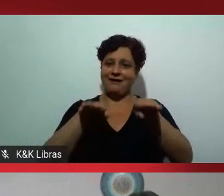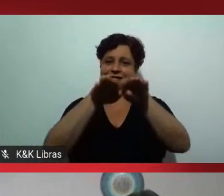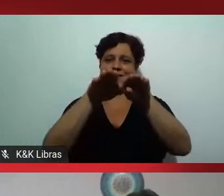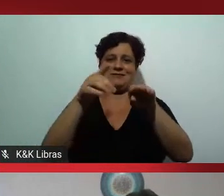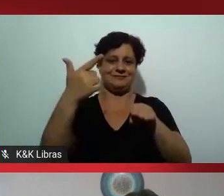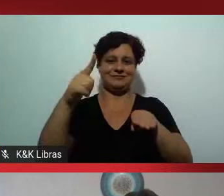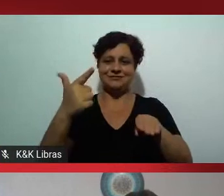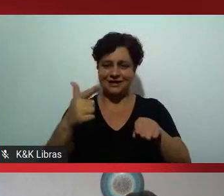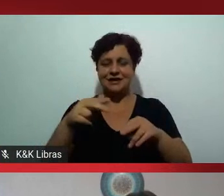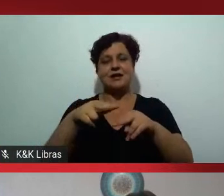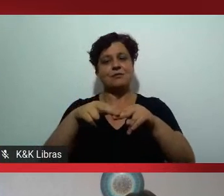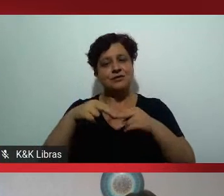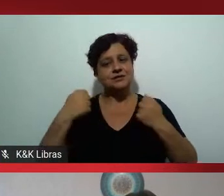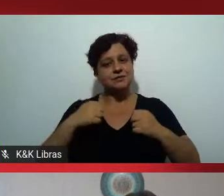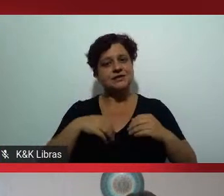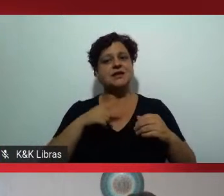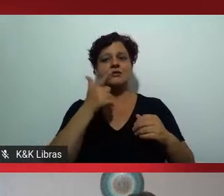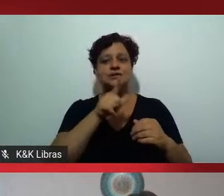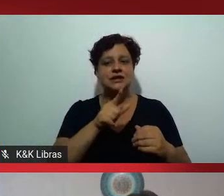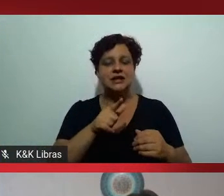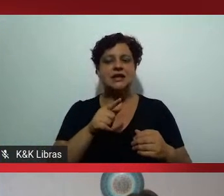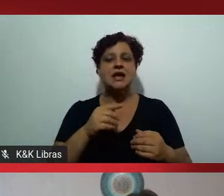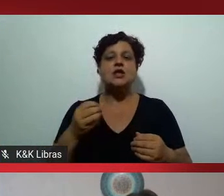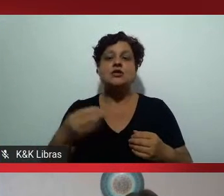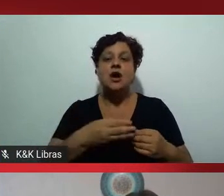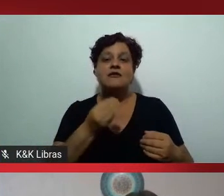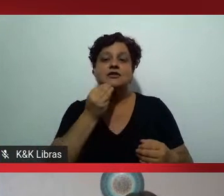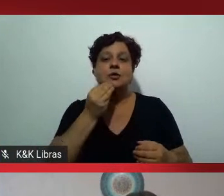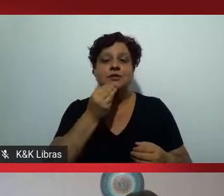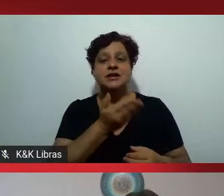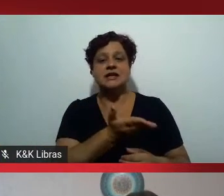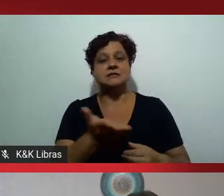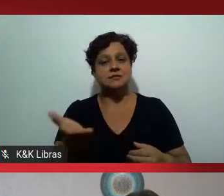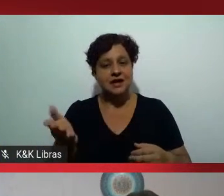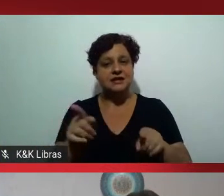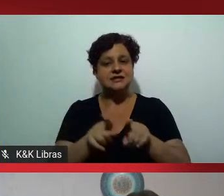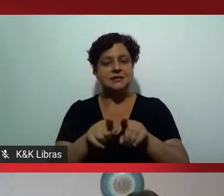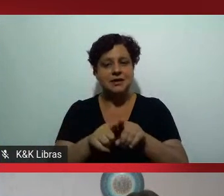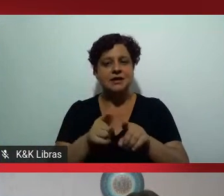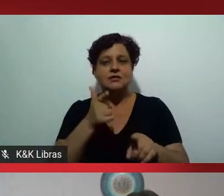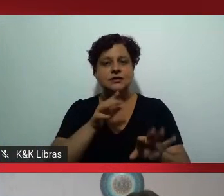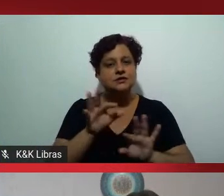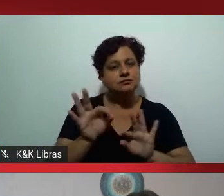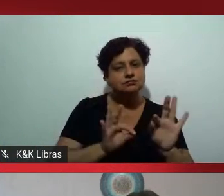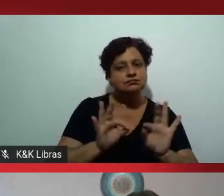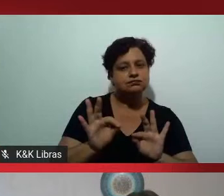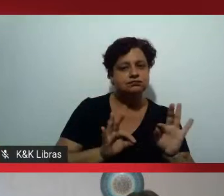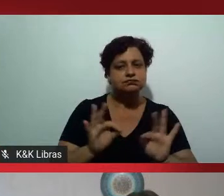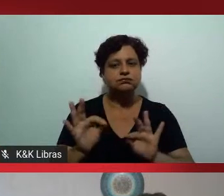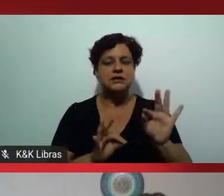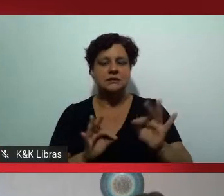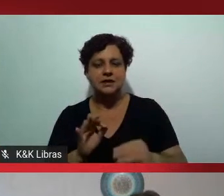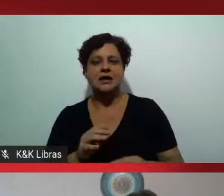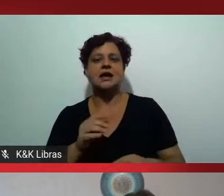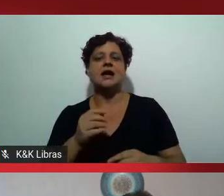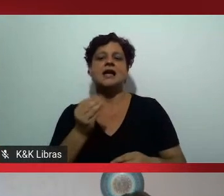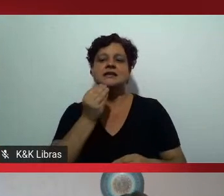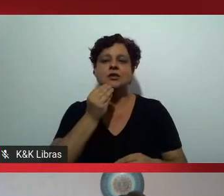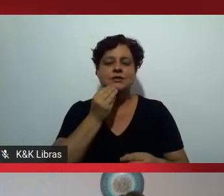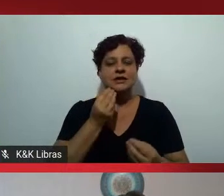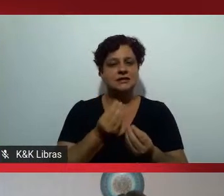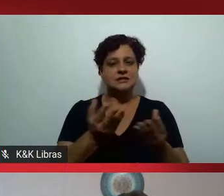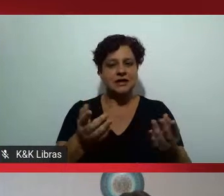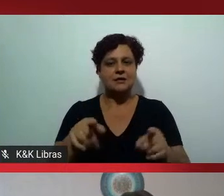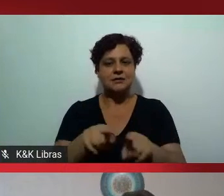preciso ir equalizando as oportunidades, calibrando de certa forma também as oportunidades